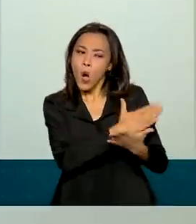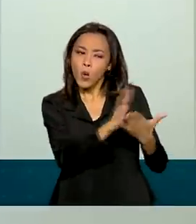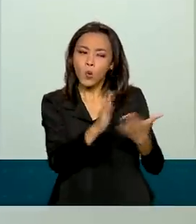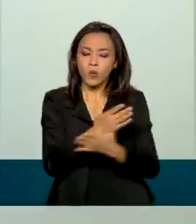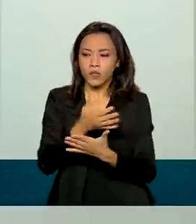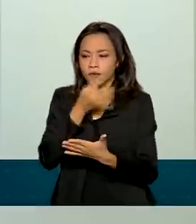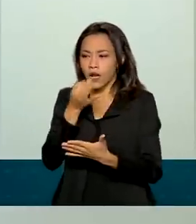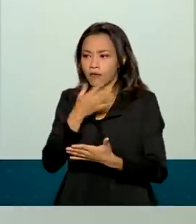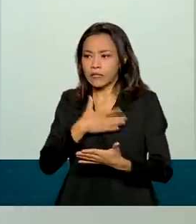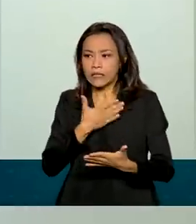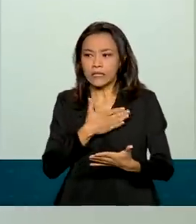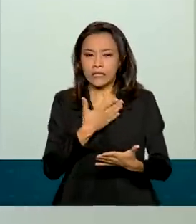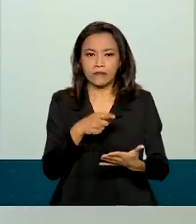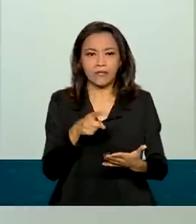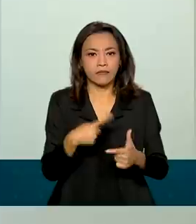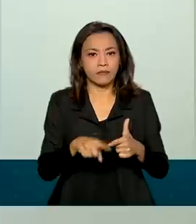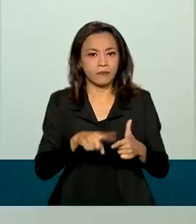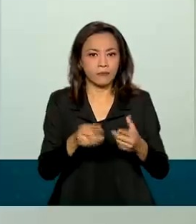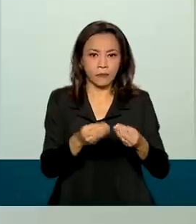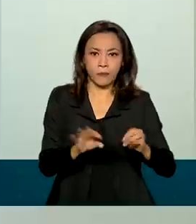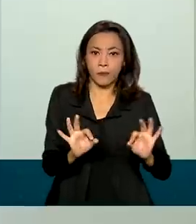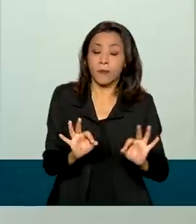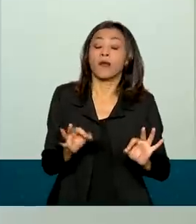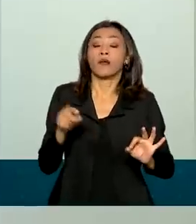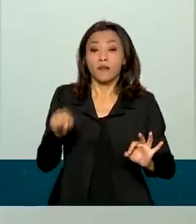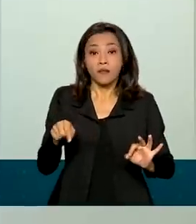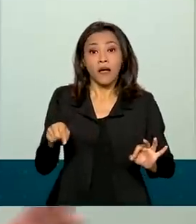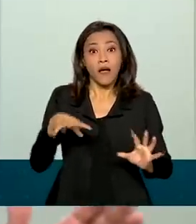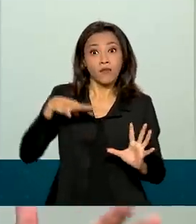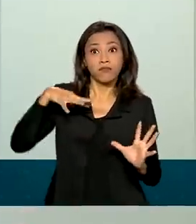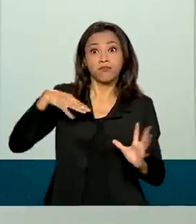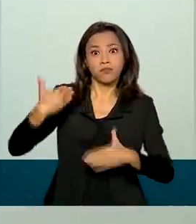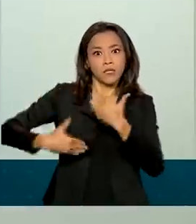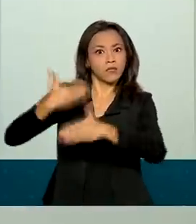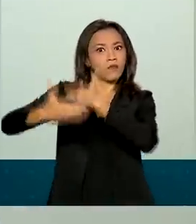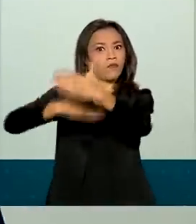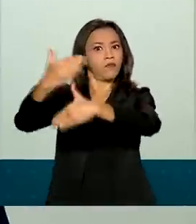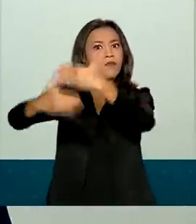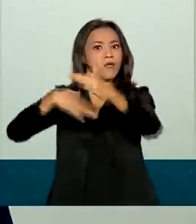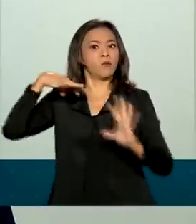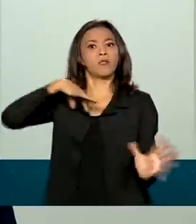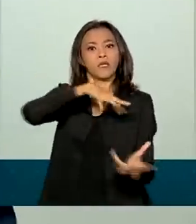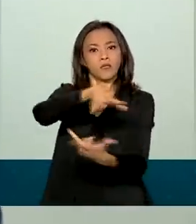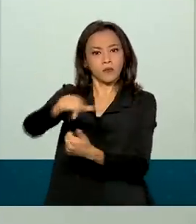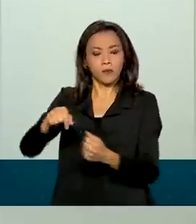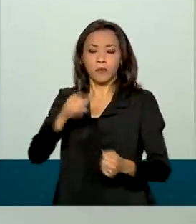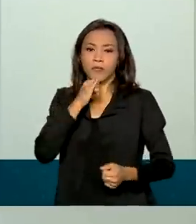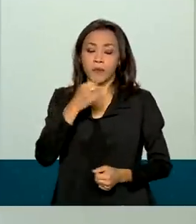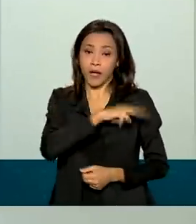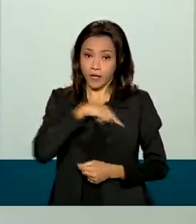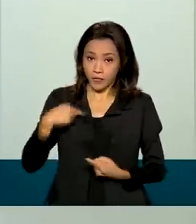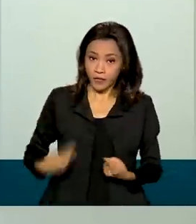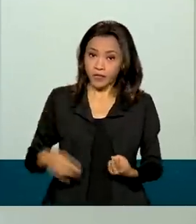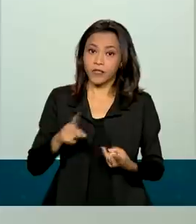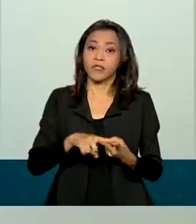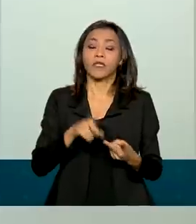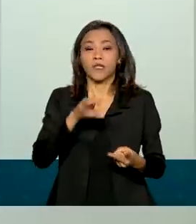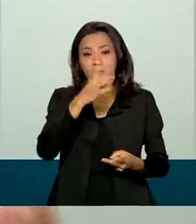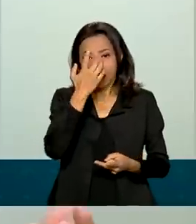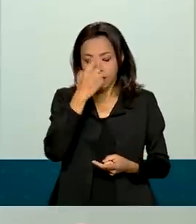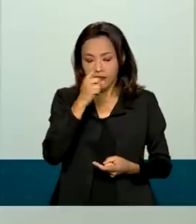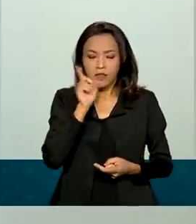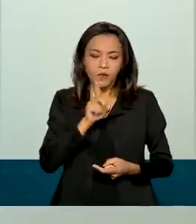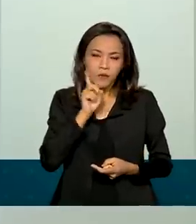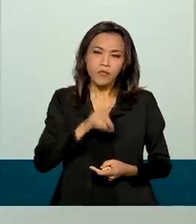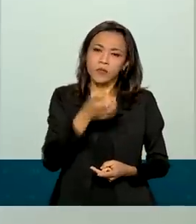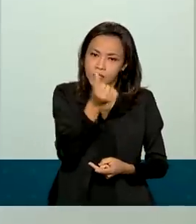temiam. Além disso, o mercado internacional está em pleno crescimento. A China cresceu 18% no primeiro trimestre, Estados Unidos cresceu 6%